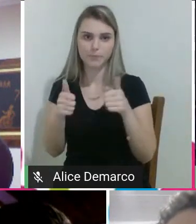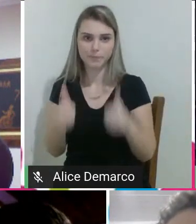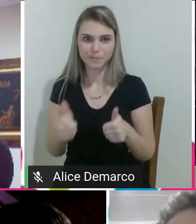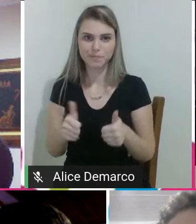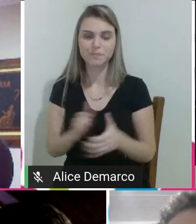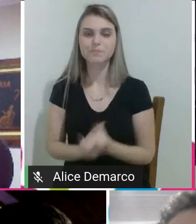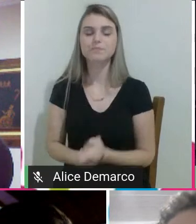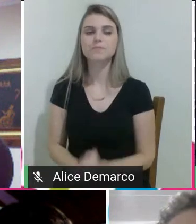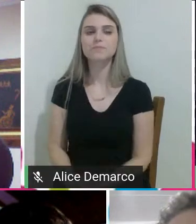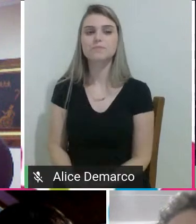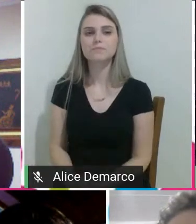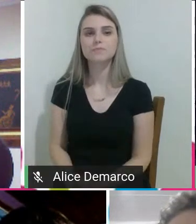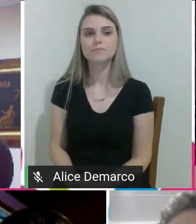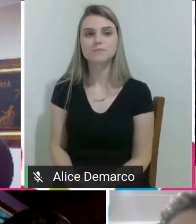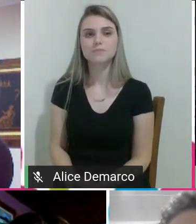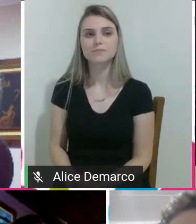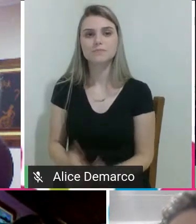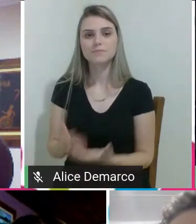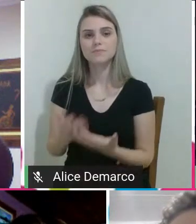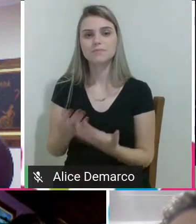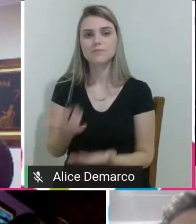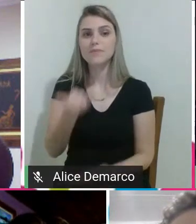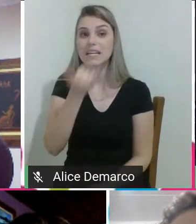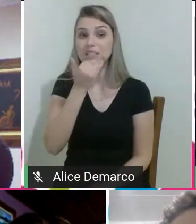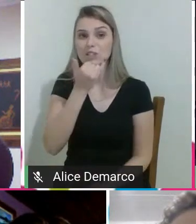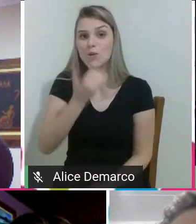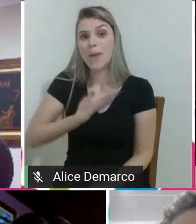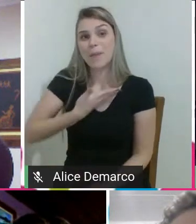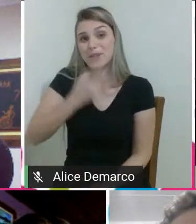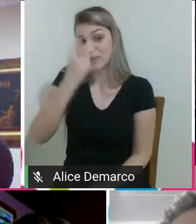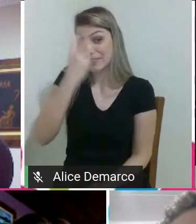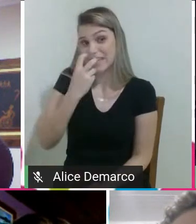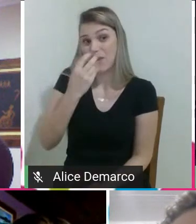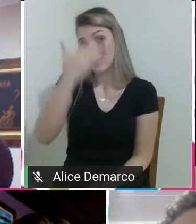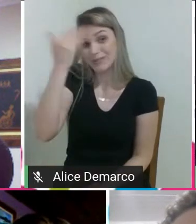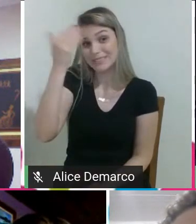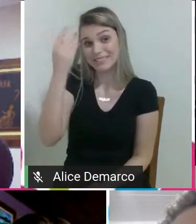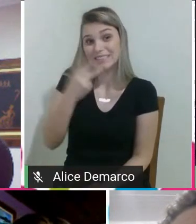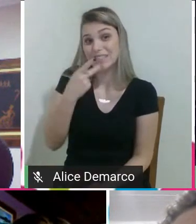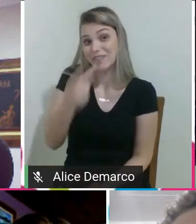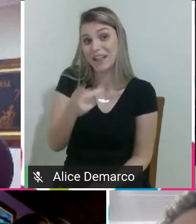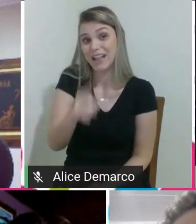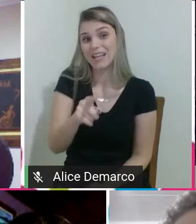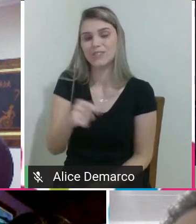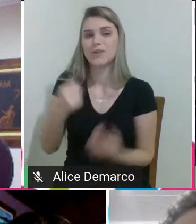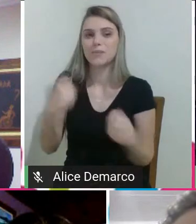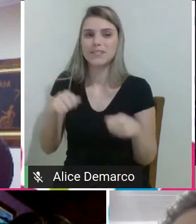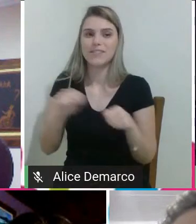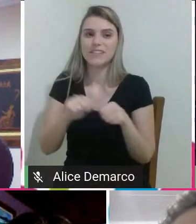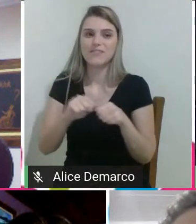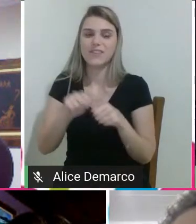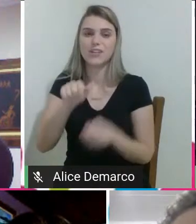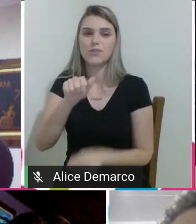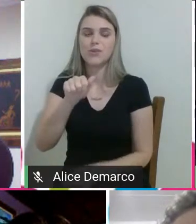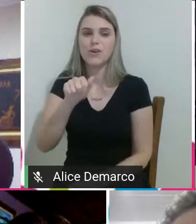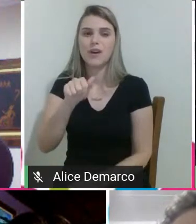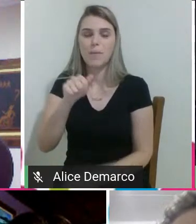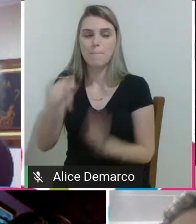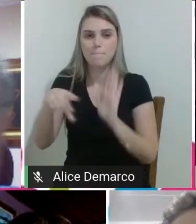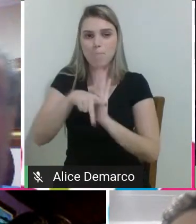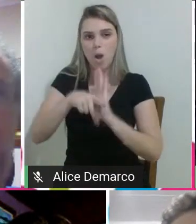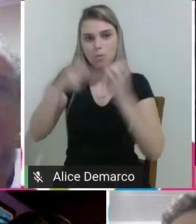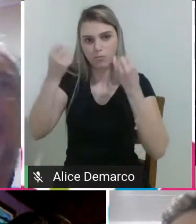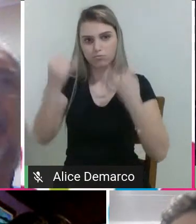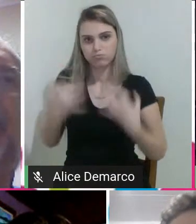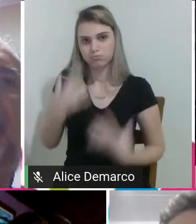Desculpa os meus amigos cegos aí, que eu esqueci de falar isso, né? Eu tinha que ter feito a autodescrição. E eu cobrei de todo mundo aqui, vocês estão